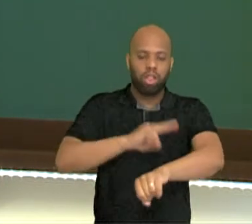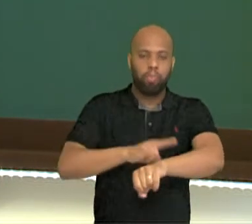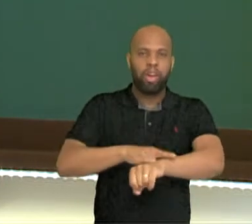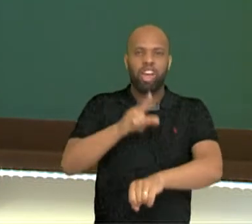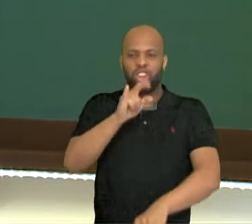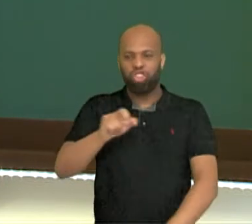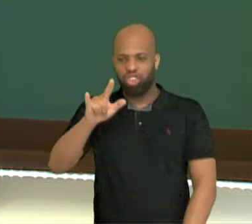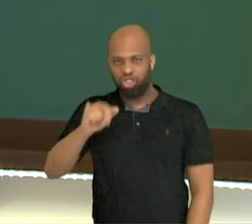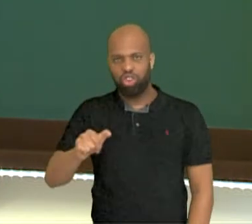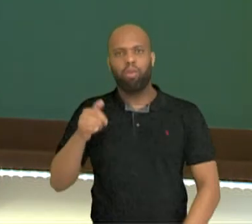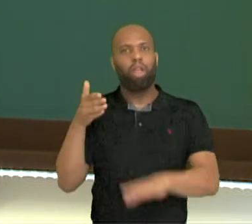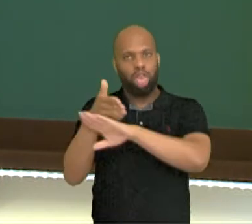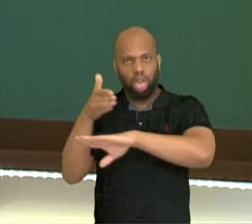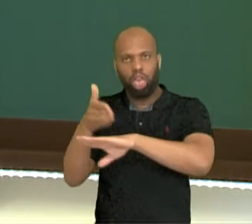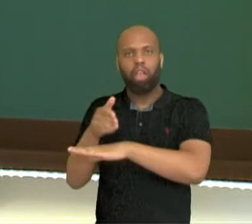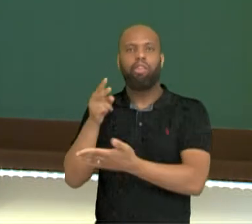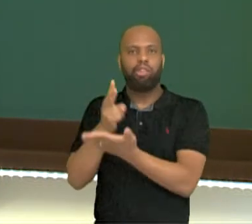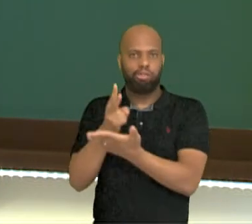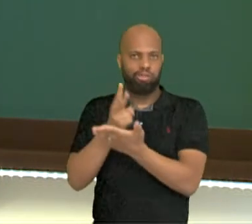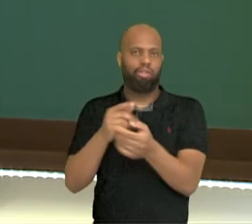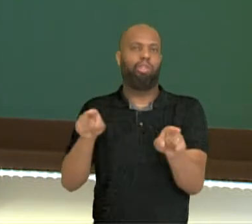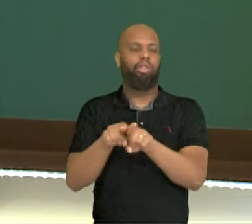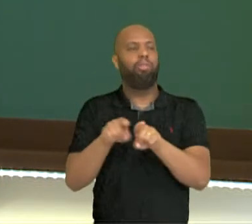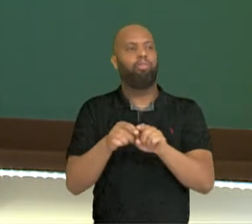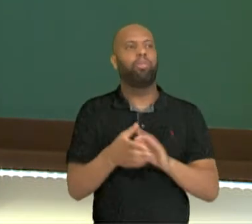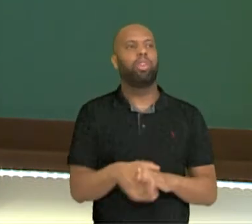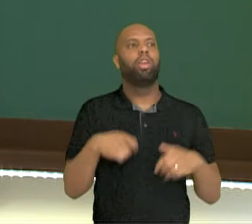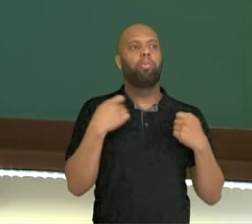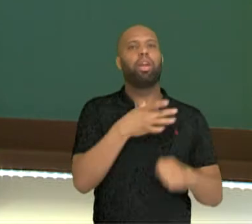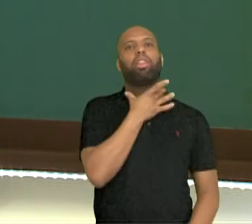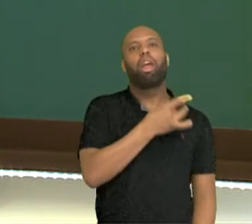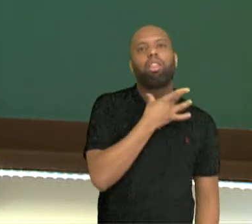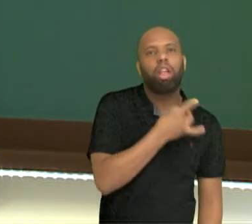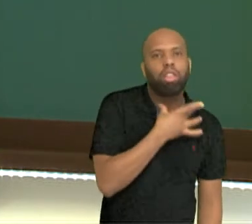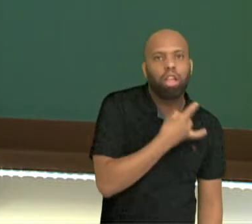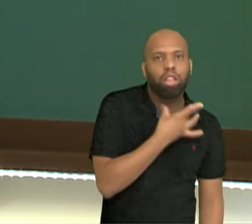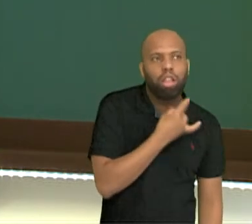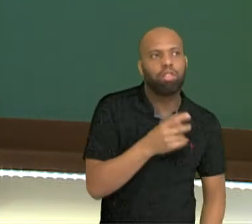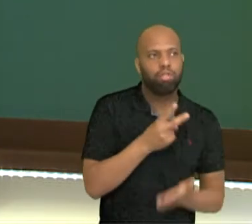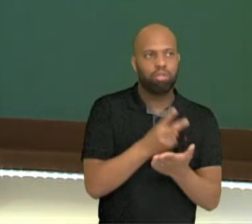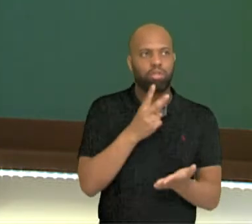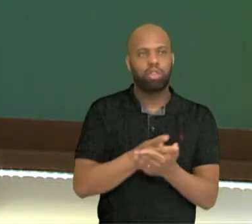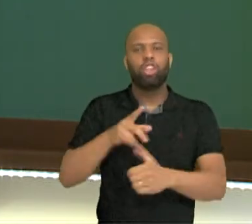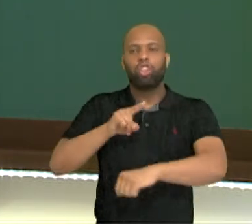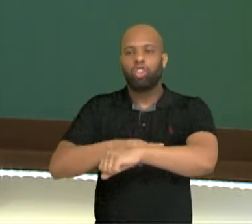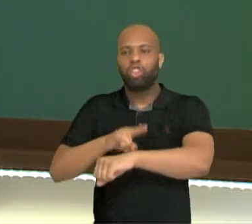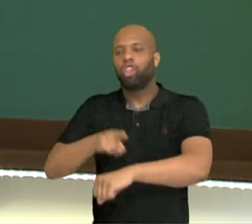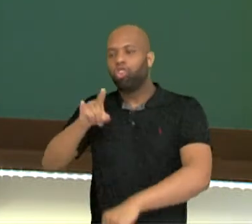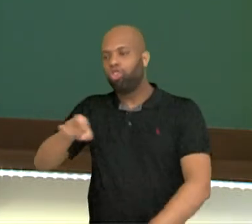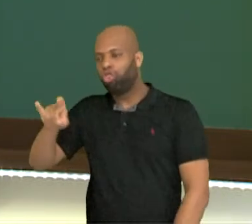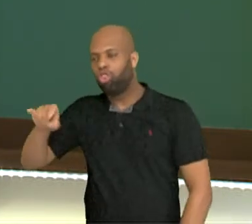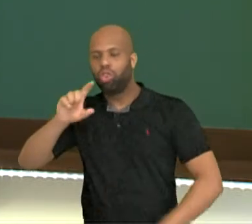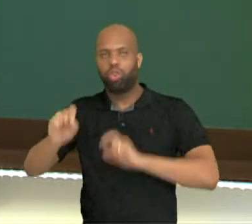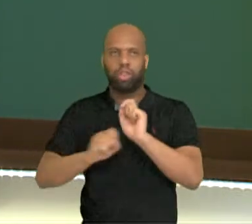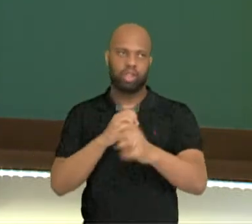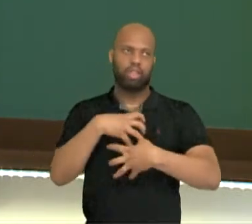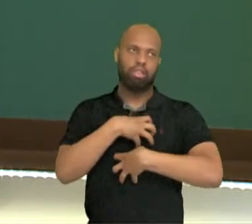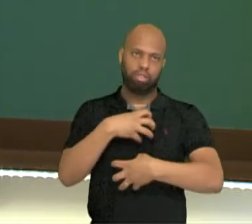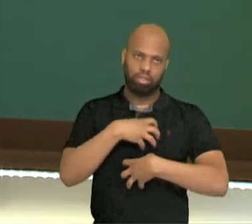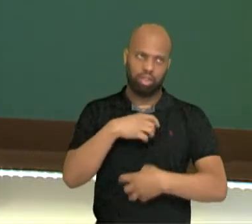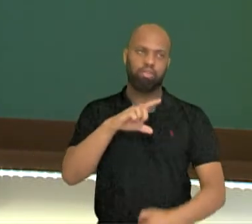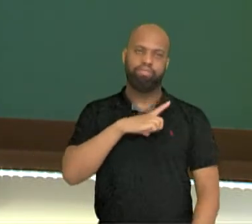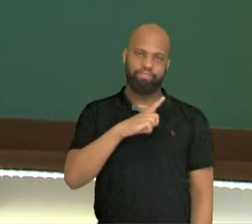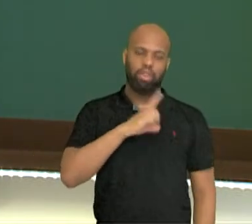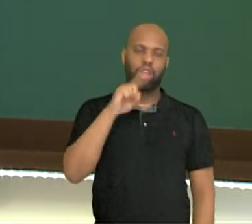É claro, você precisa tomar água e você vai fazer xixi. Então, são sintomas, muito